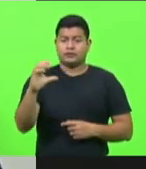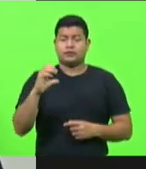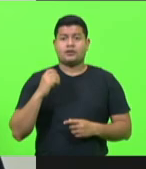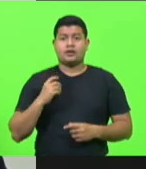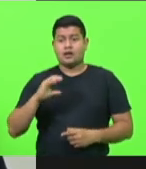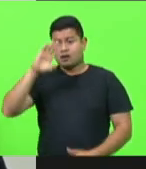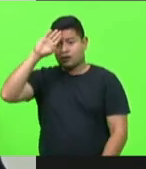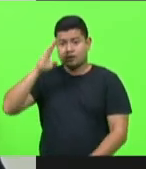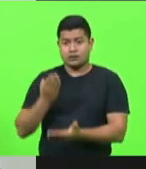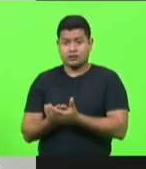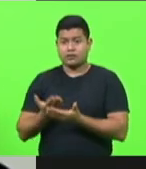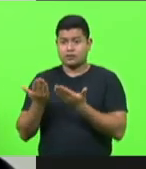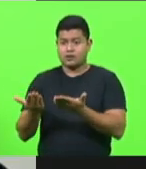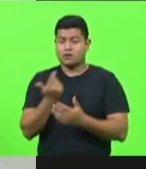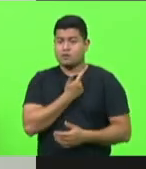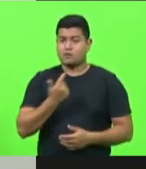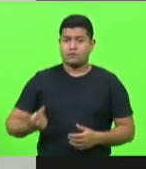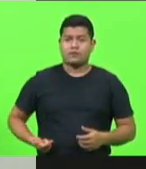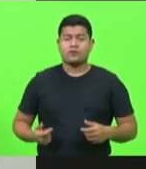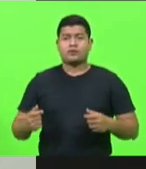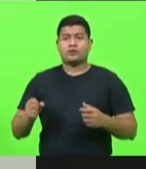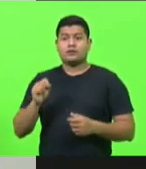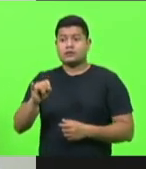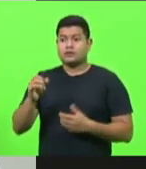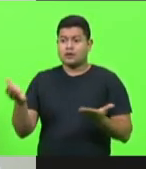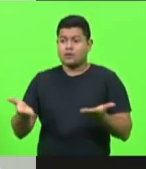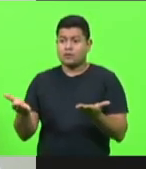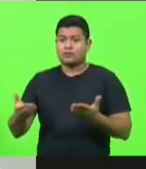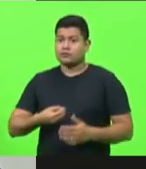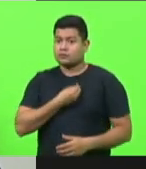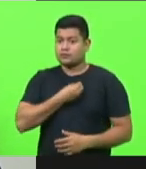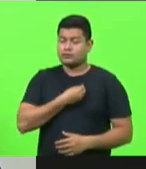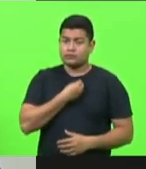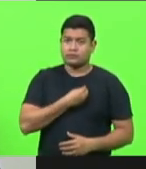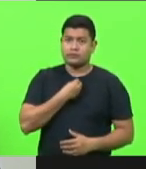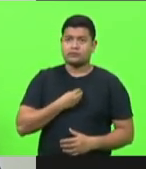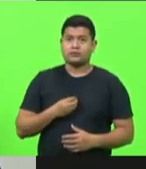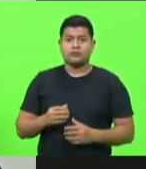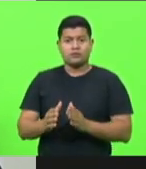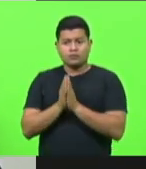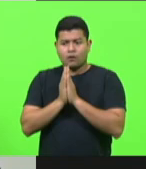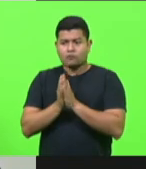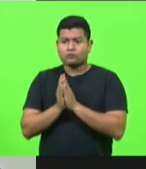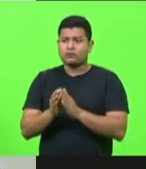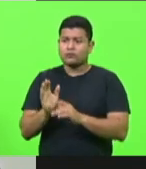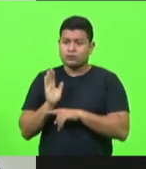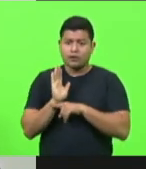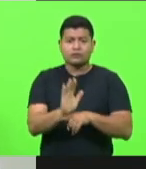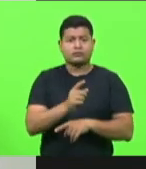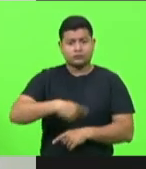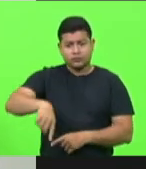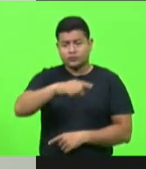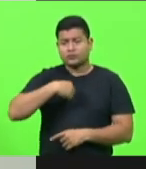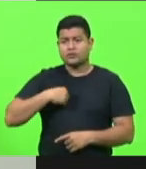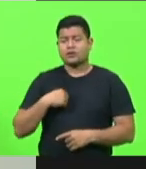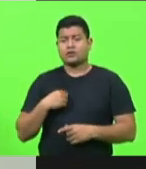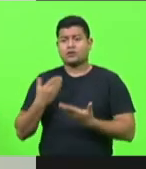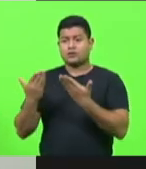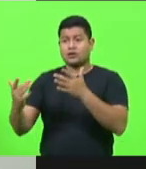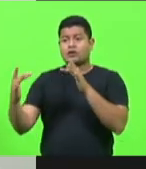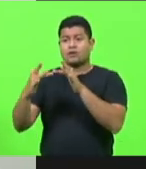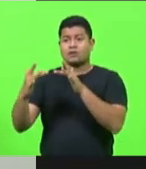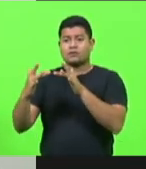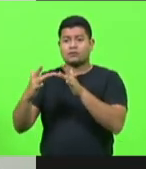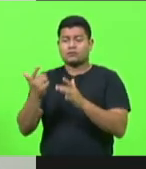deve, sim, o líder do governo, se estiver na casa aí, por favor, seja nosso porta-voz, que as igrejas precisam, sim, principalmente as igrejas